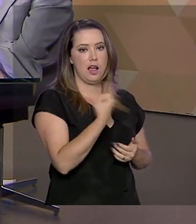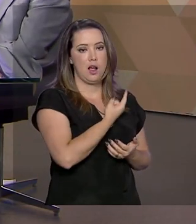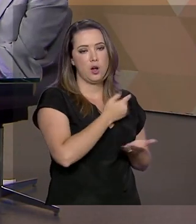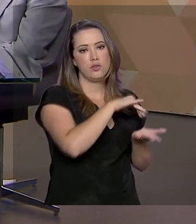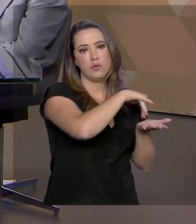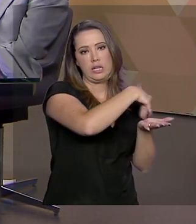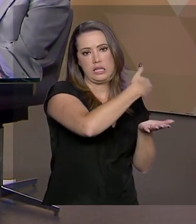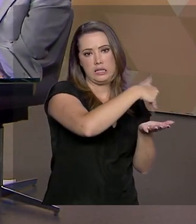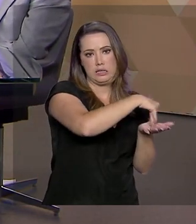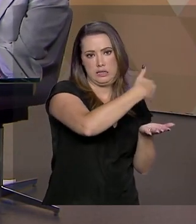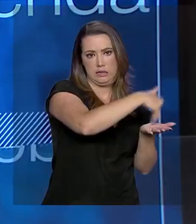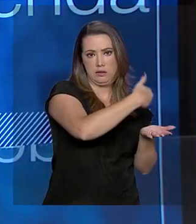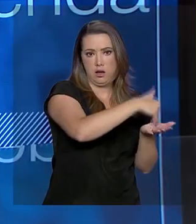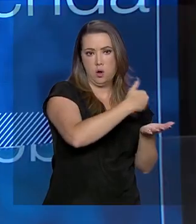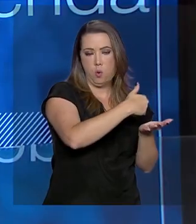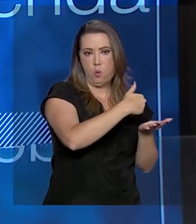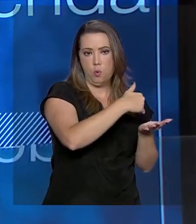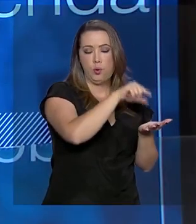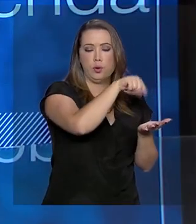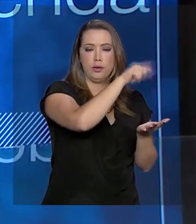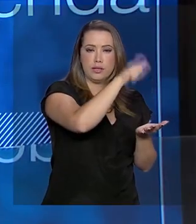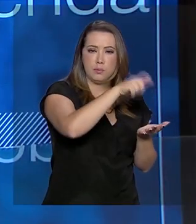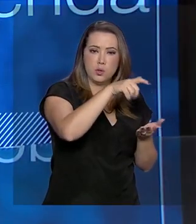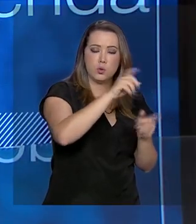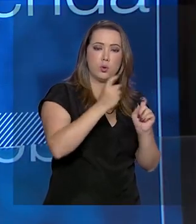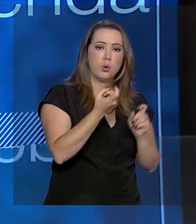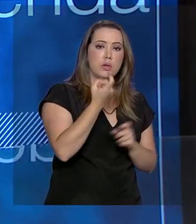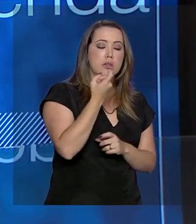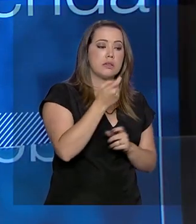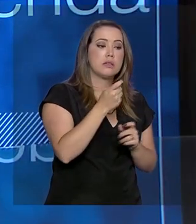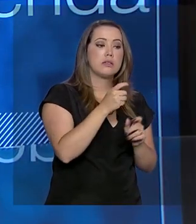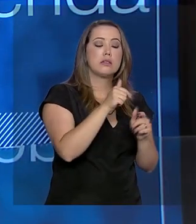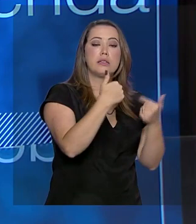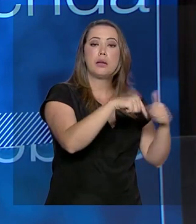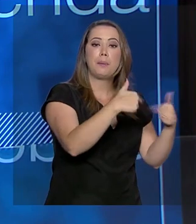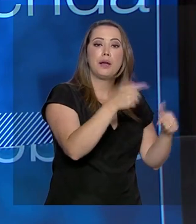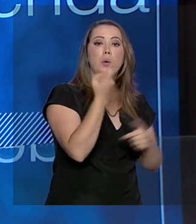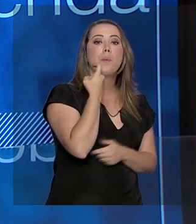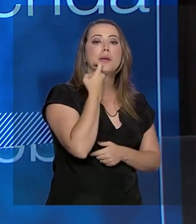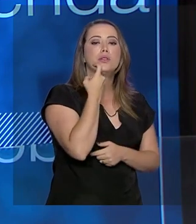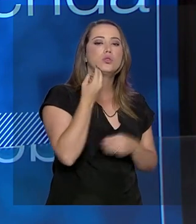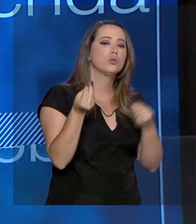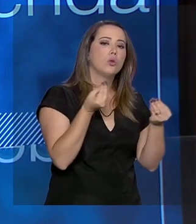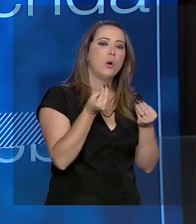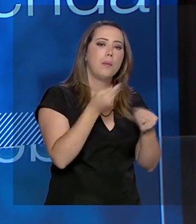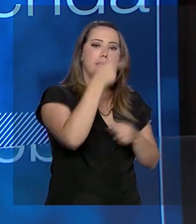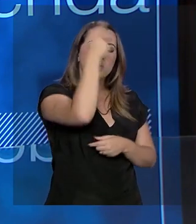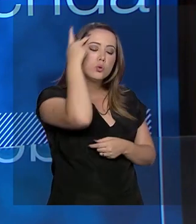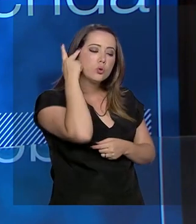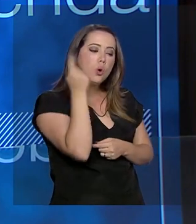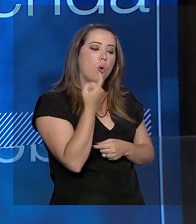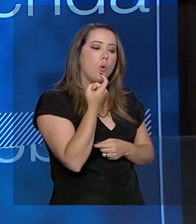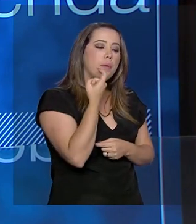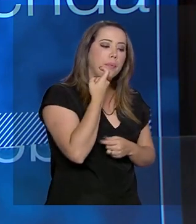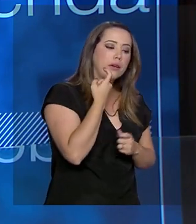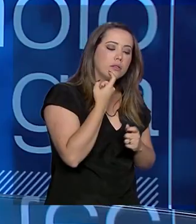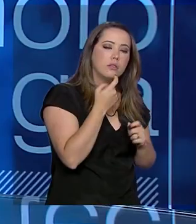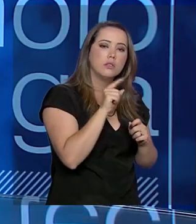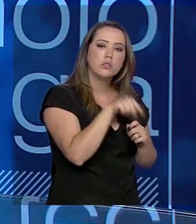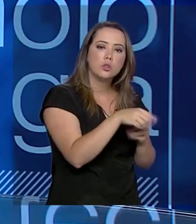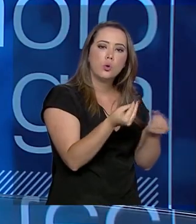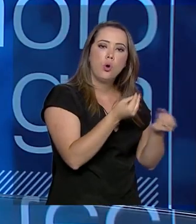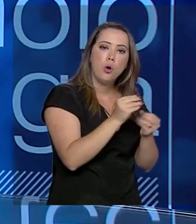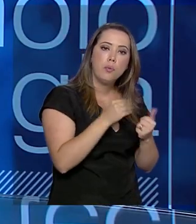pescadores. Qual a importância desse registro, até para que o pescador tenha acesso ao seguro defeso, por exemplo?